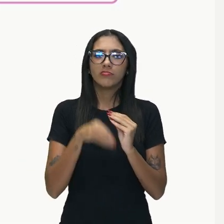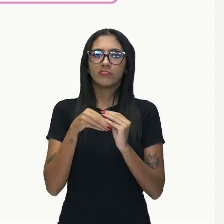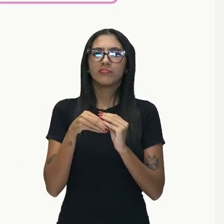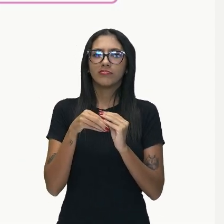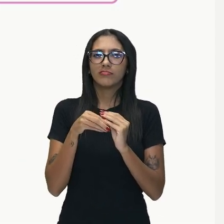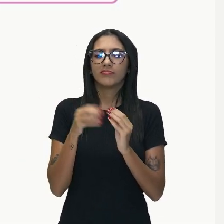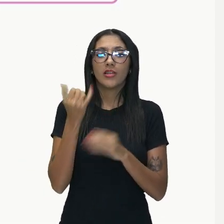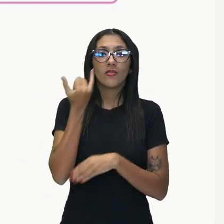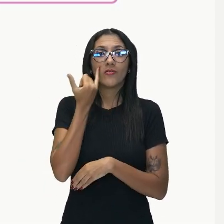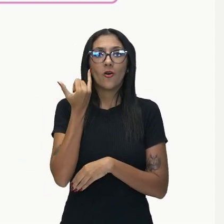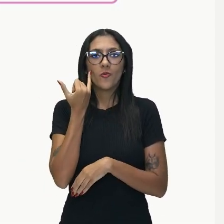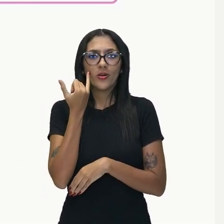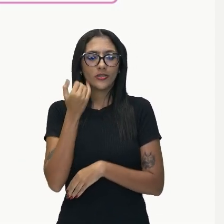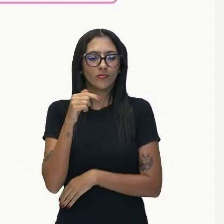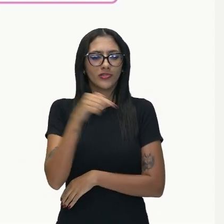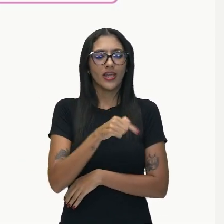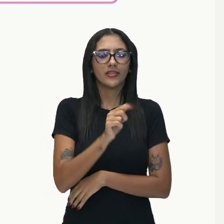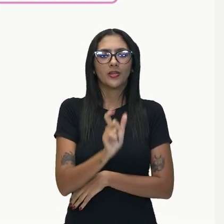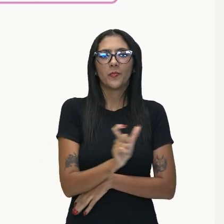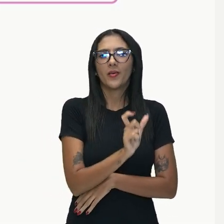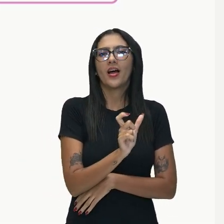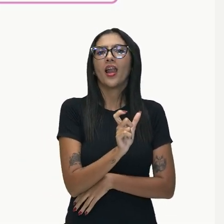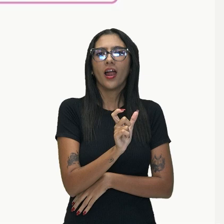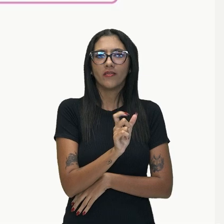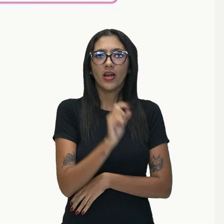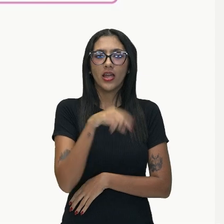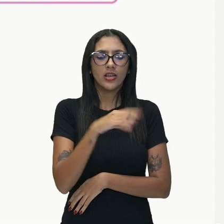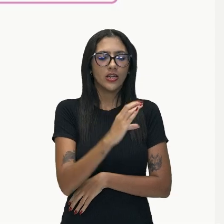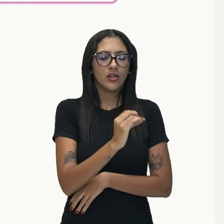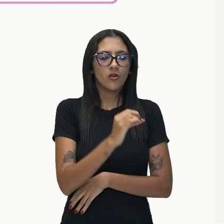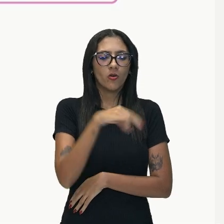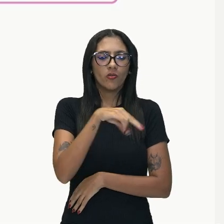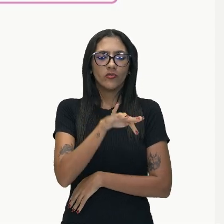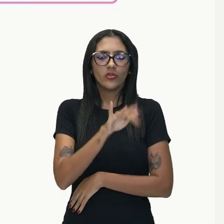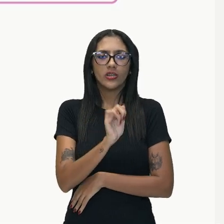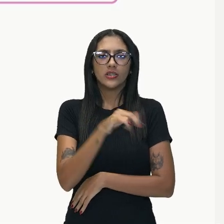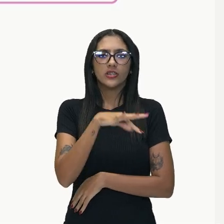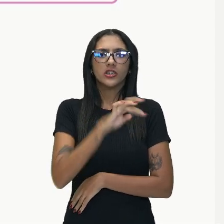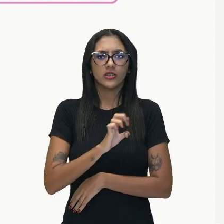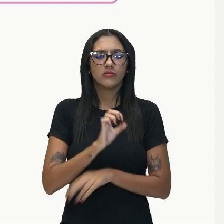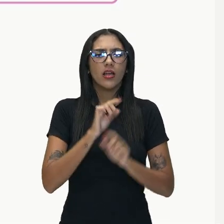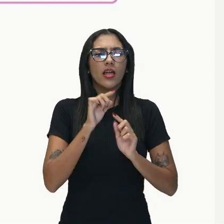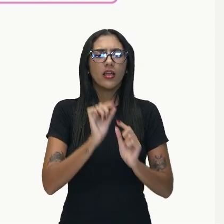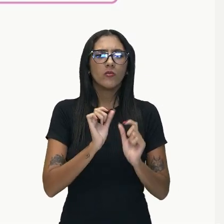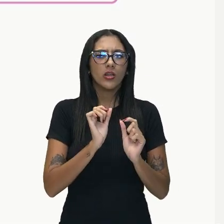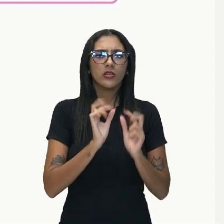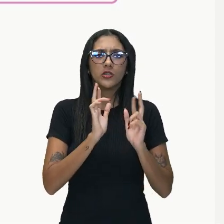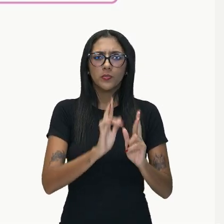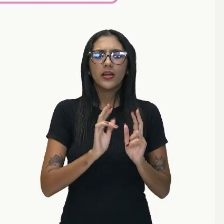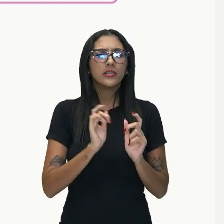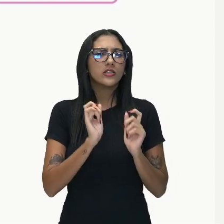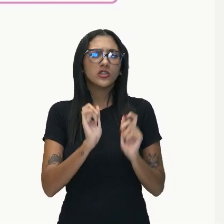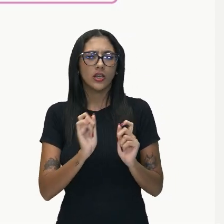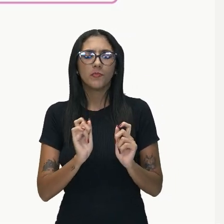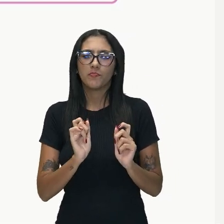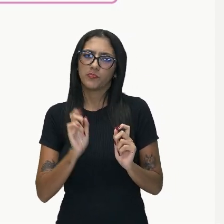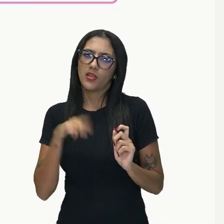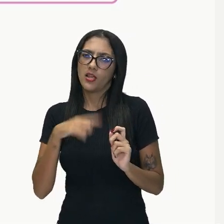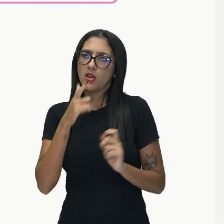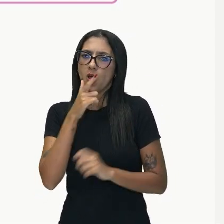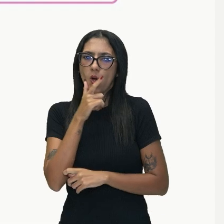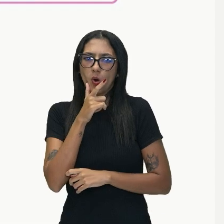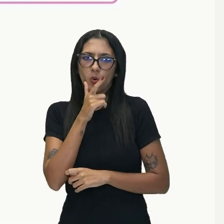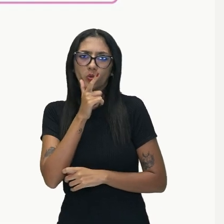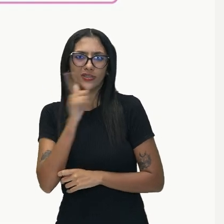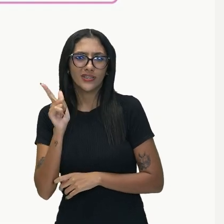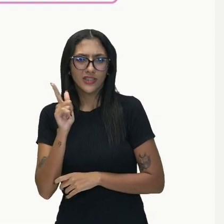desta palavra. Ele está confiante? Qual é a confiança dele? Está confiante de quê? De quê? Conseguirá um bom resultado